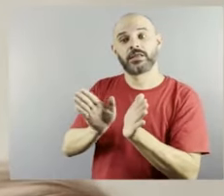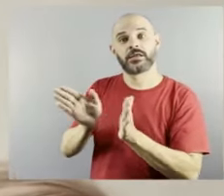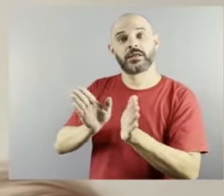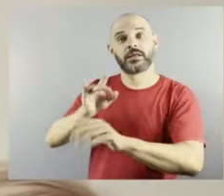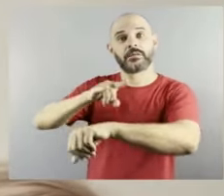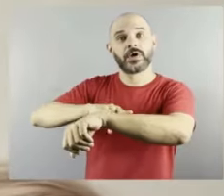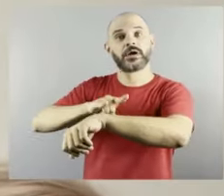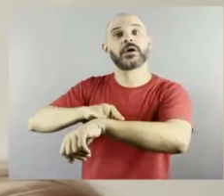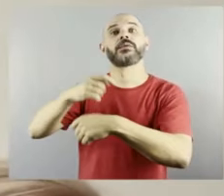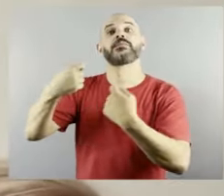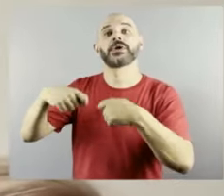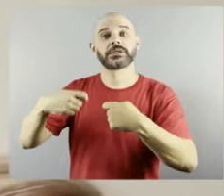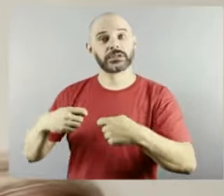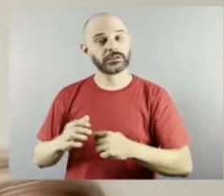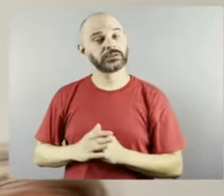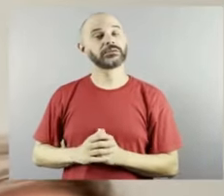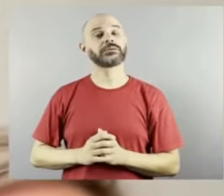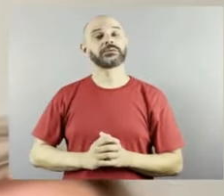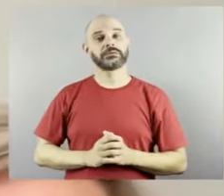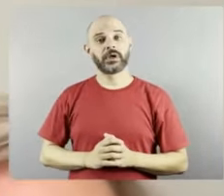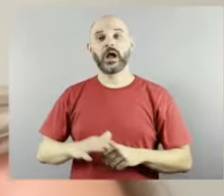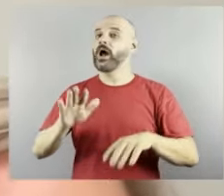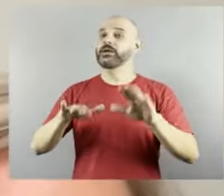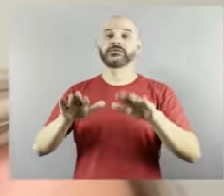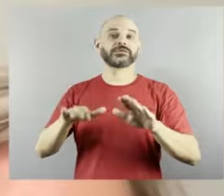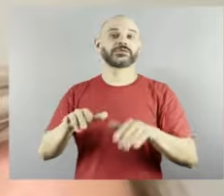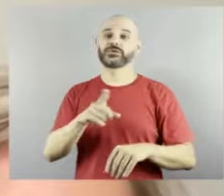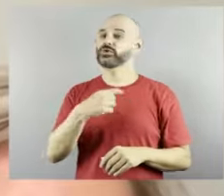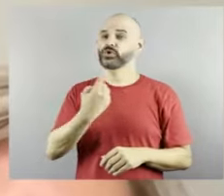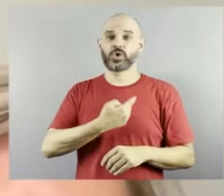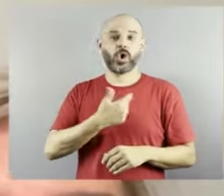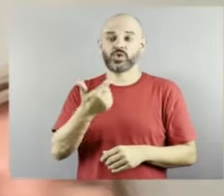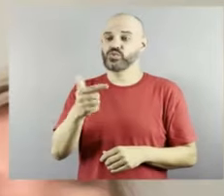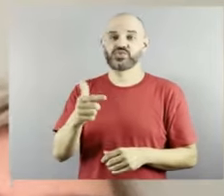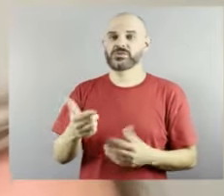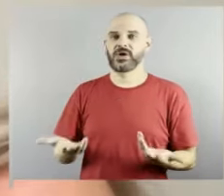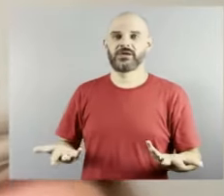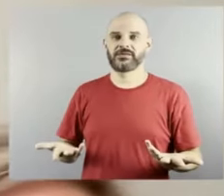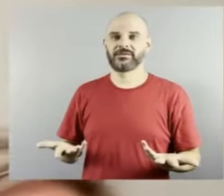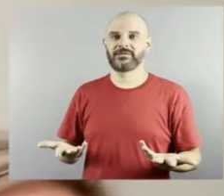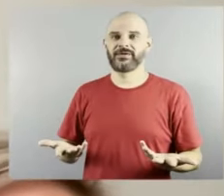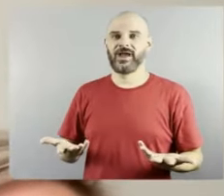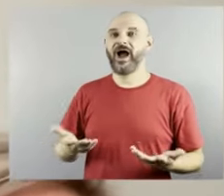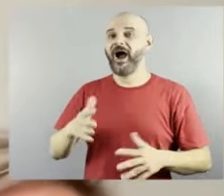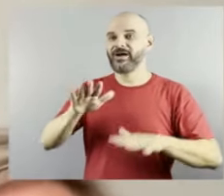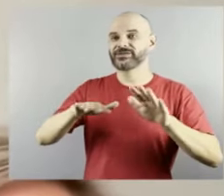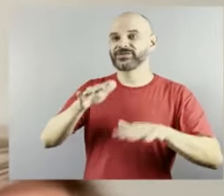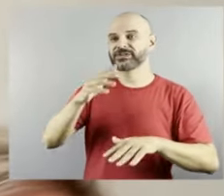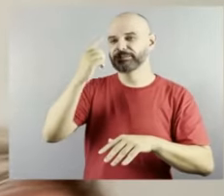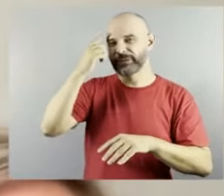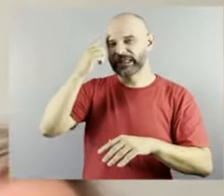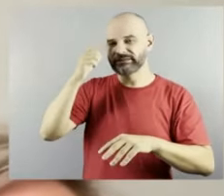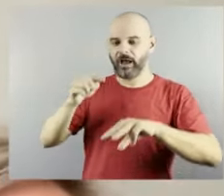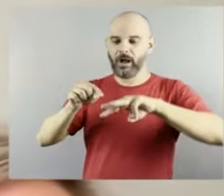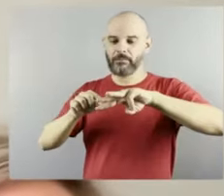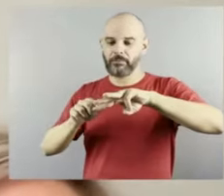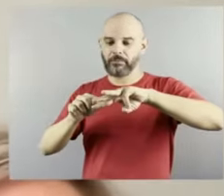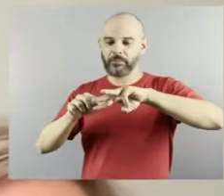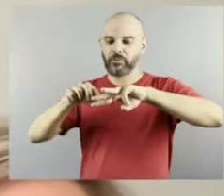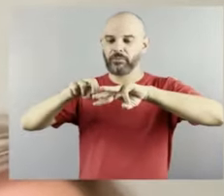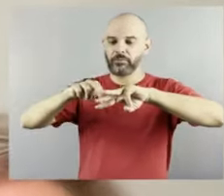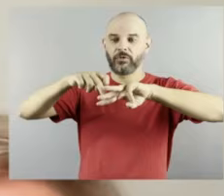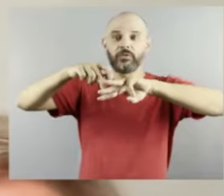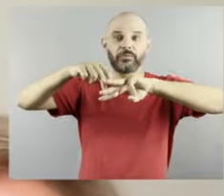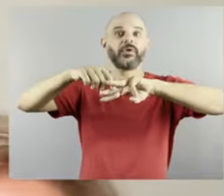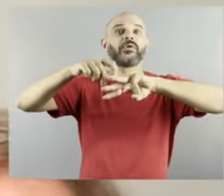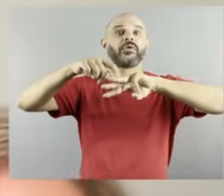nós não temos, nós não reparamos que três degraus fazem uma diferença muito grande para um cadeirante. Inclusive tinha uns